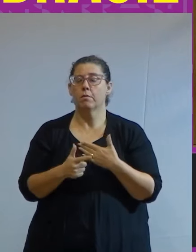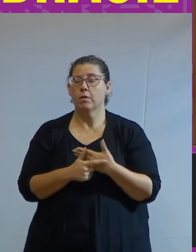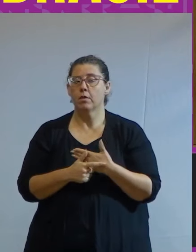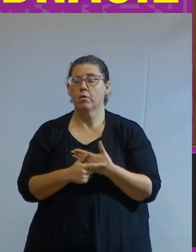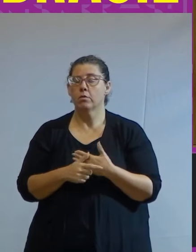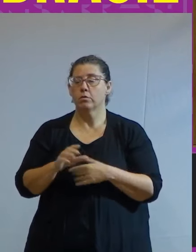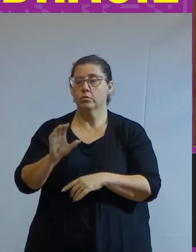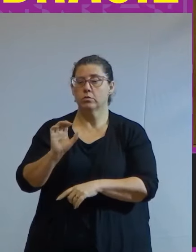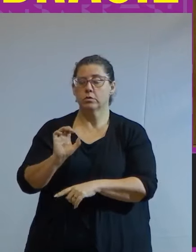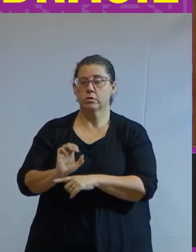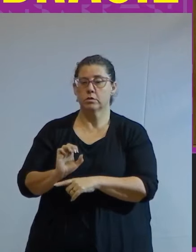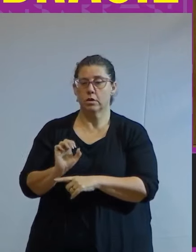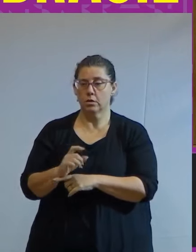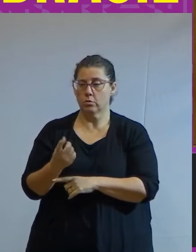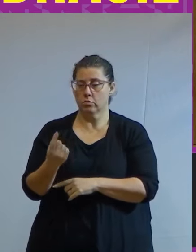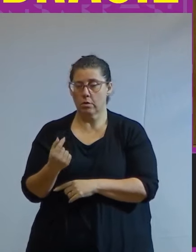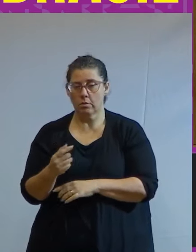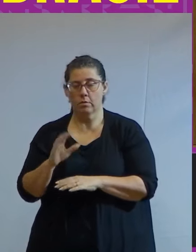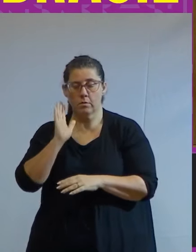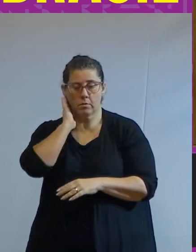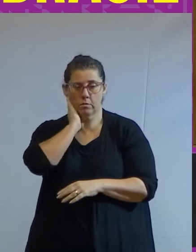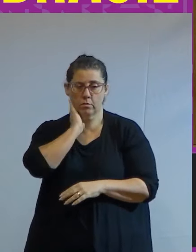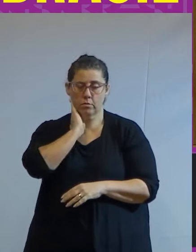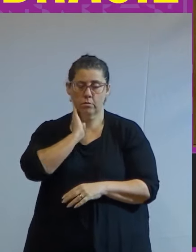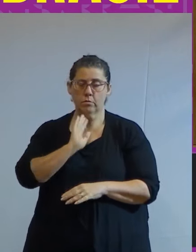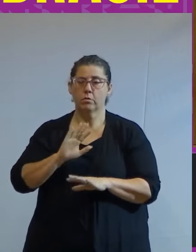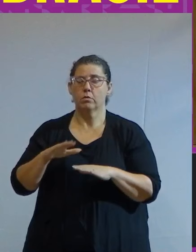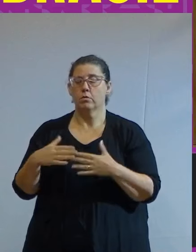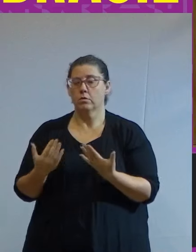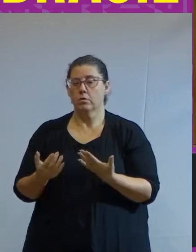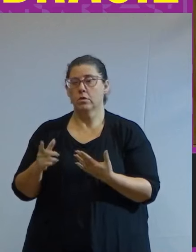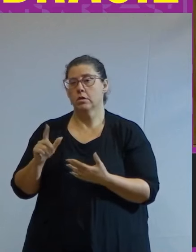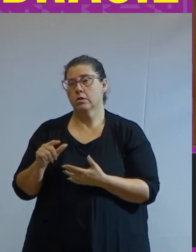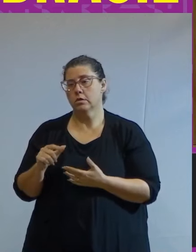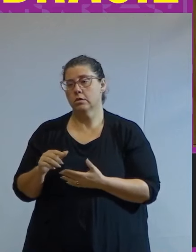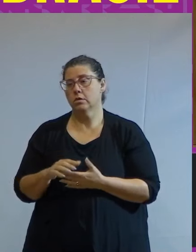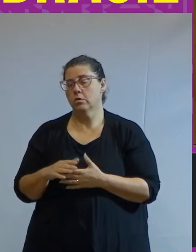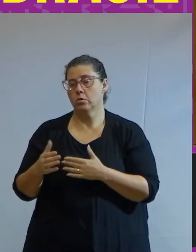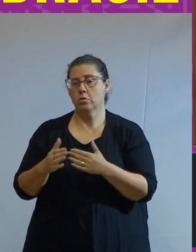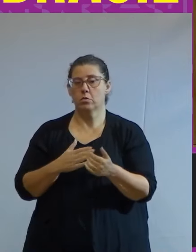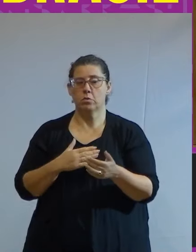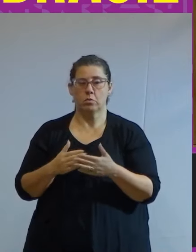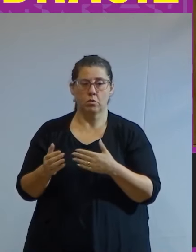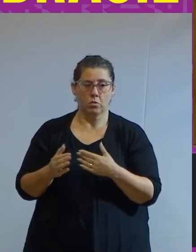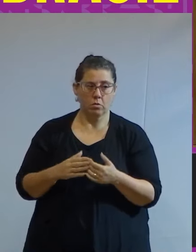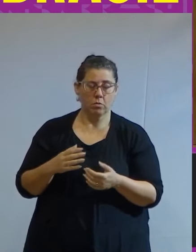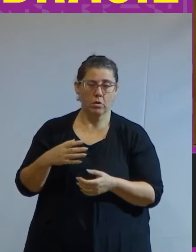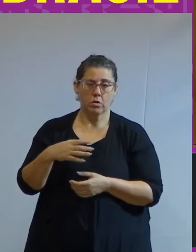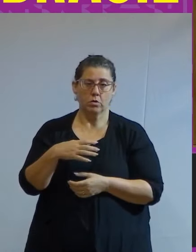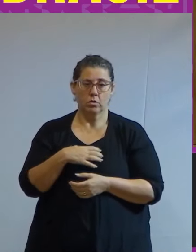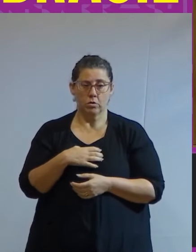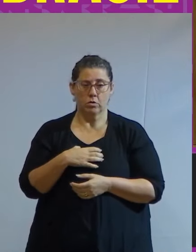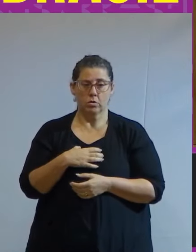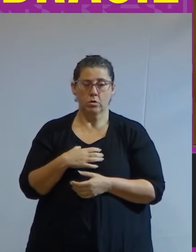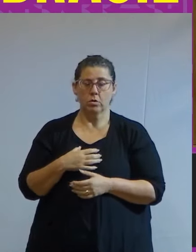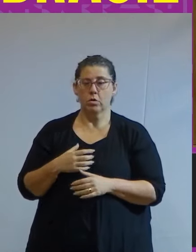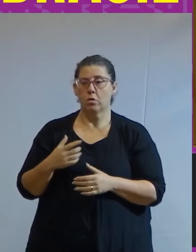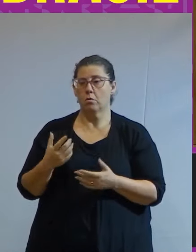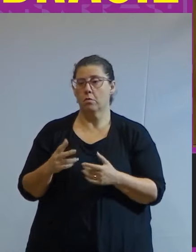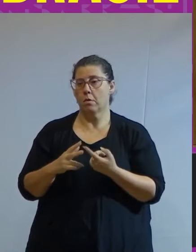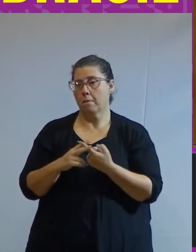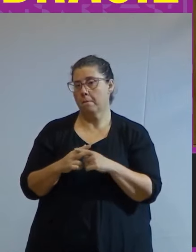capitalismo assim o Estado não é como quer Engels qualquer que seja a sua forma uma máquina